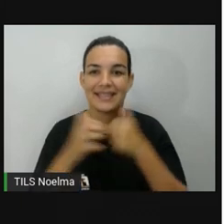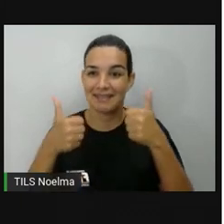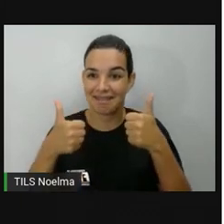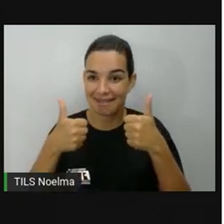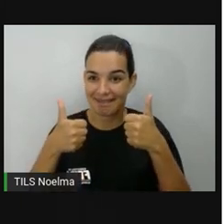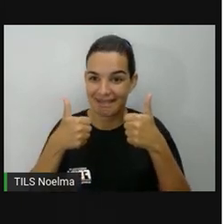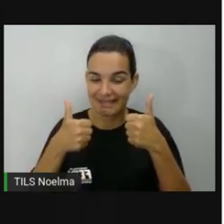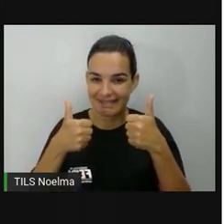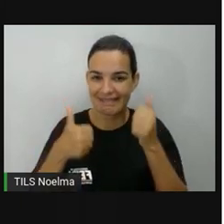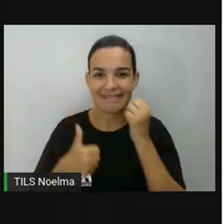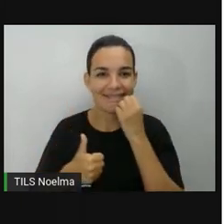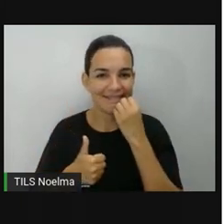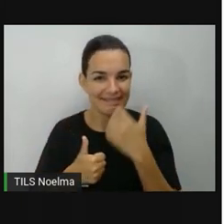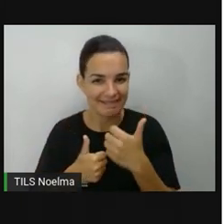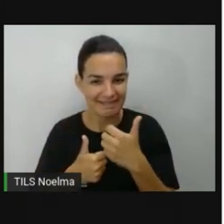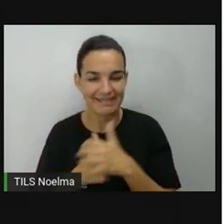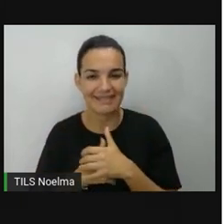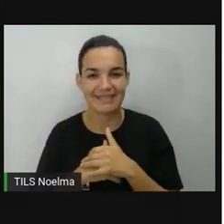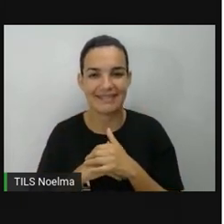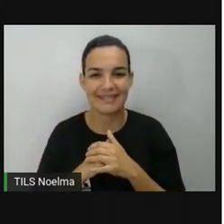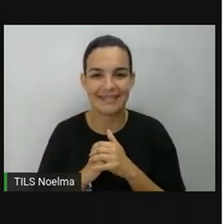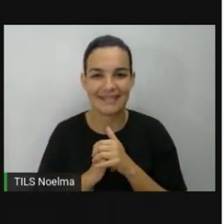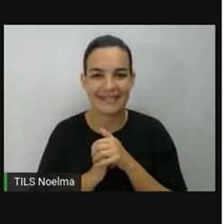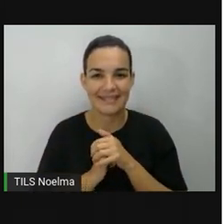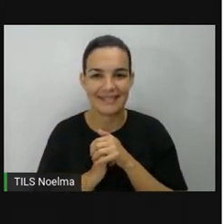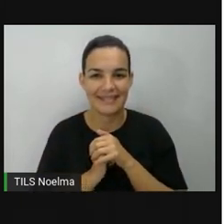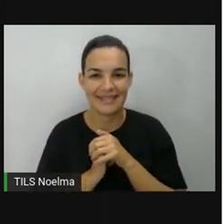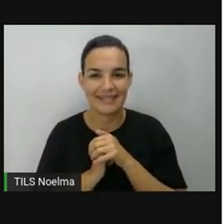Acertou 5G muito bom! 5G